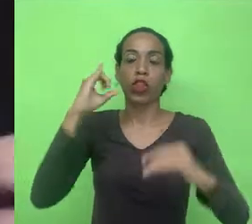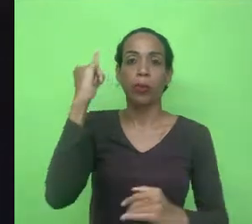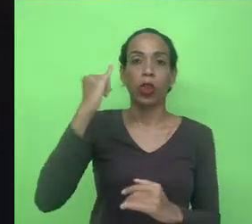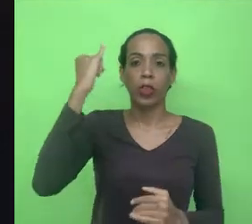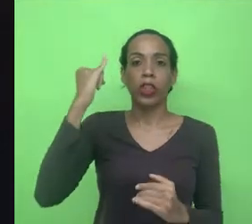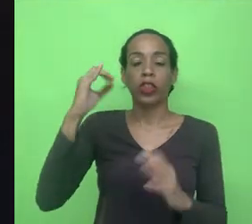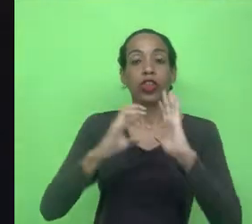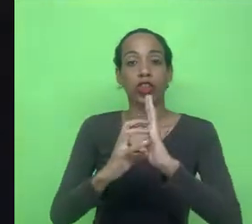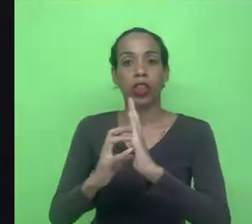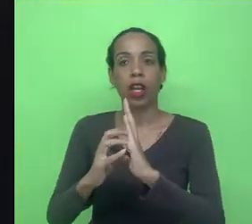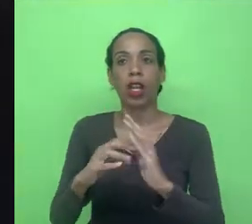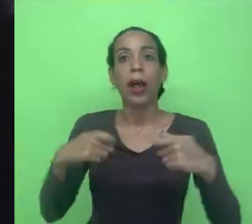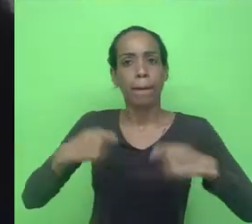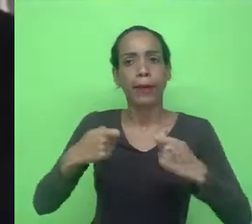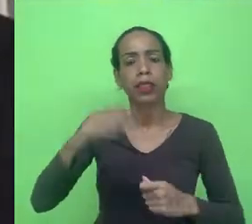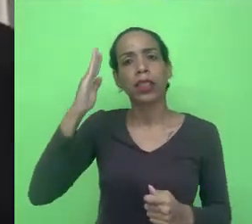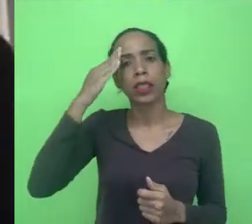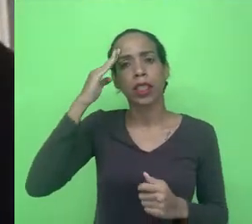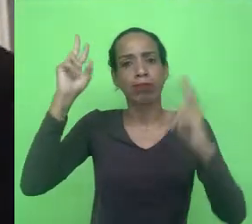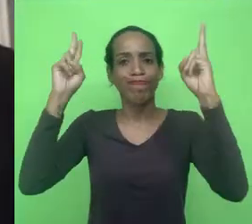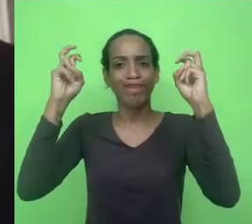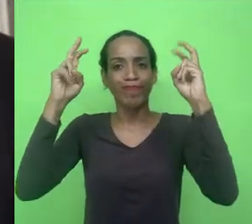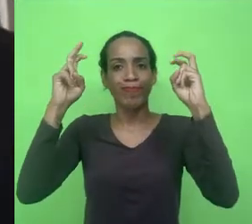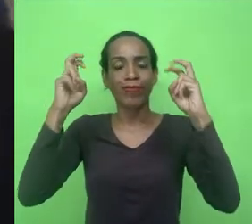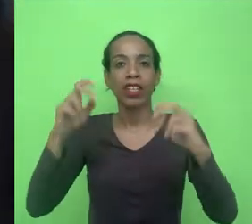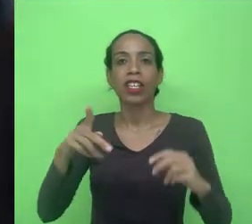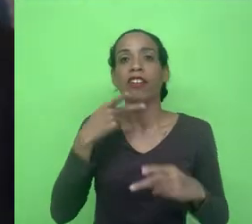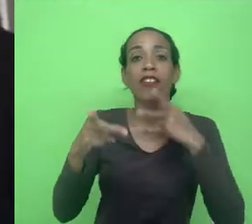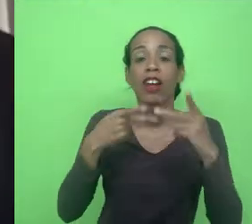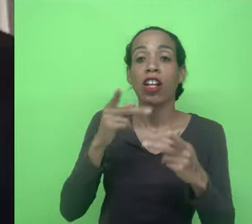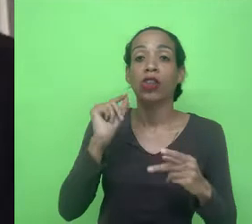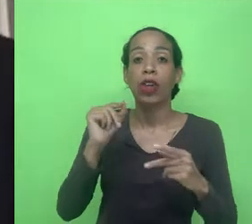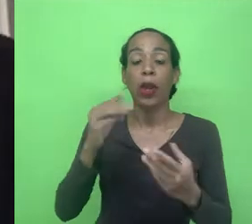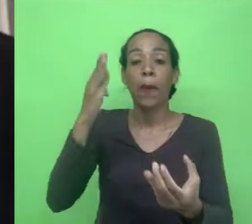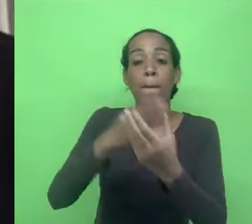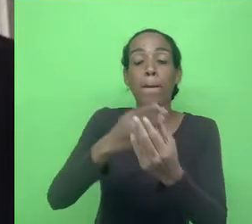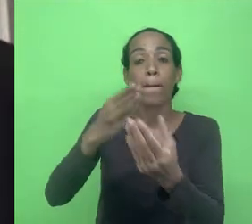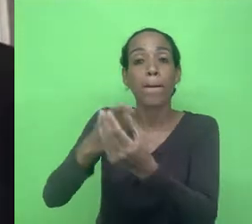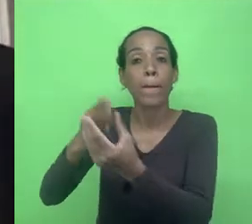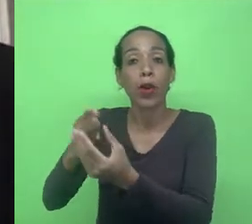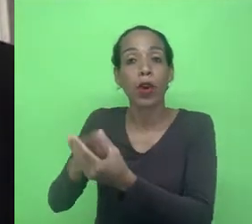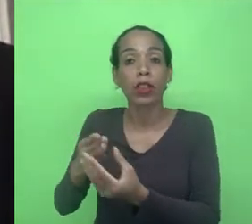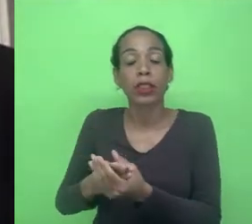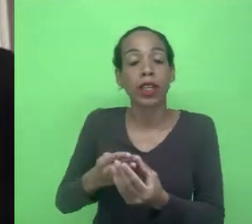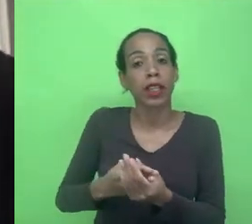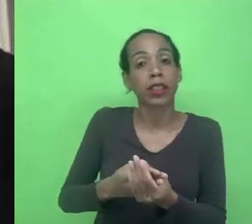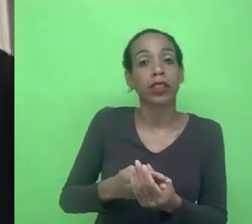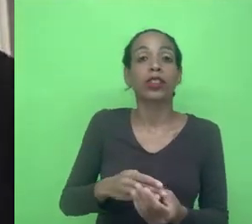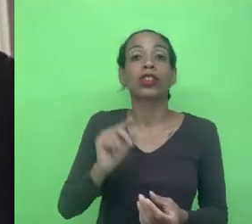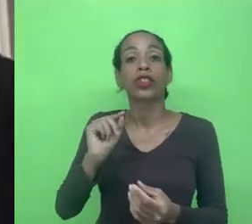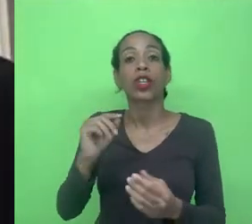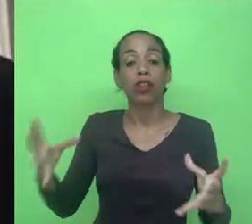para entender esses termos, eu acho que, primeiro, a gente precisa falar sobre o processo de plataformização da sociedade.